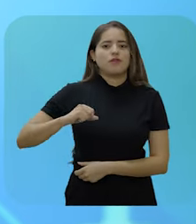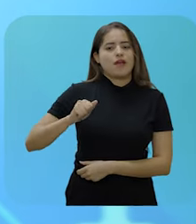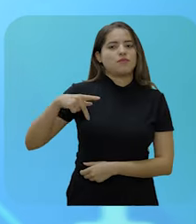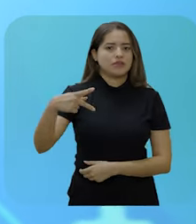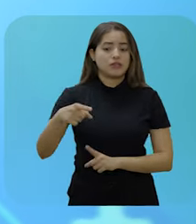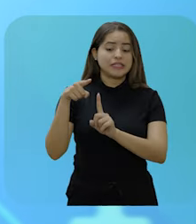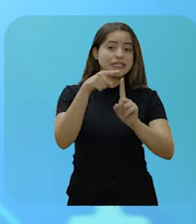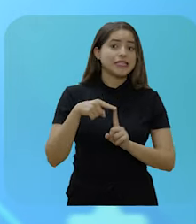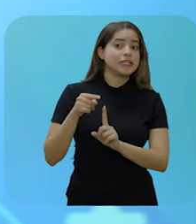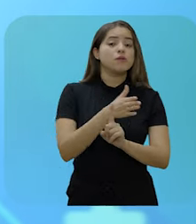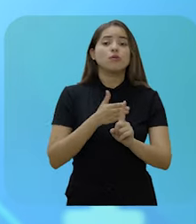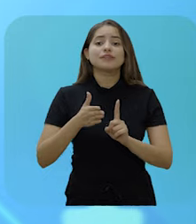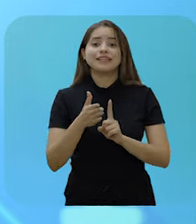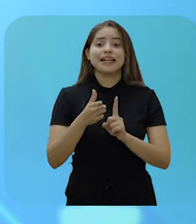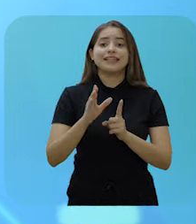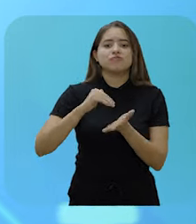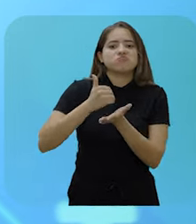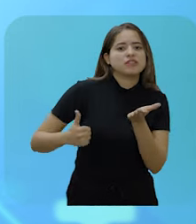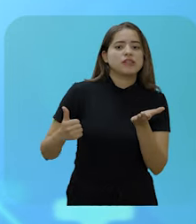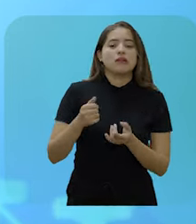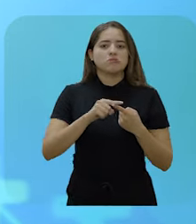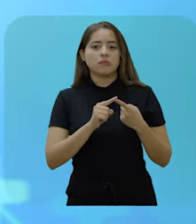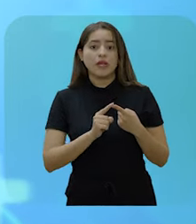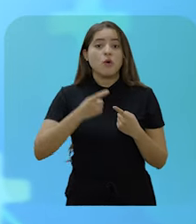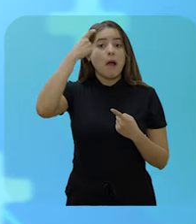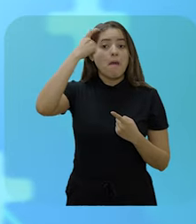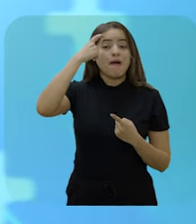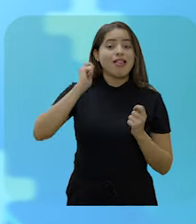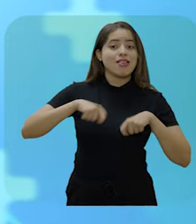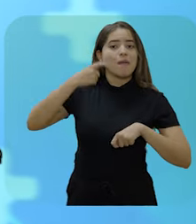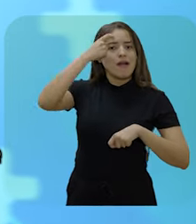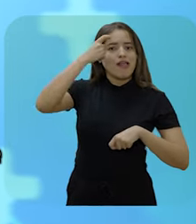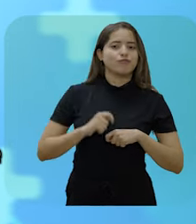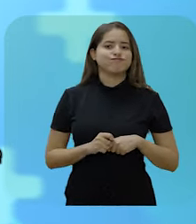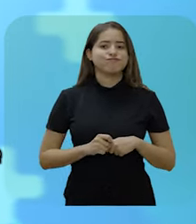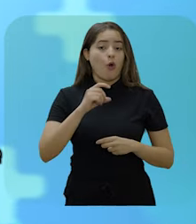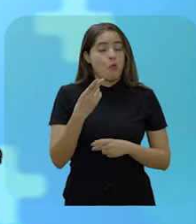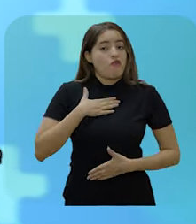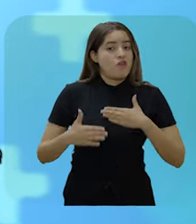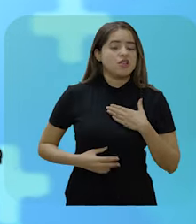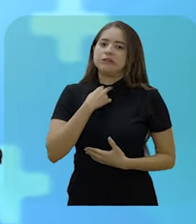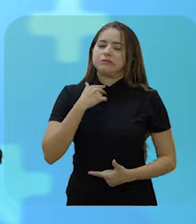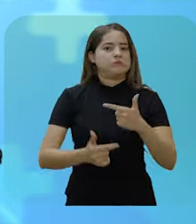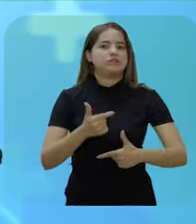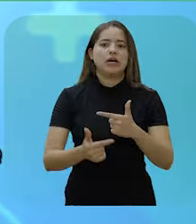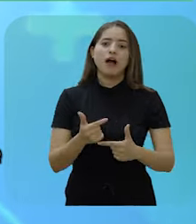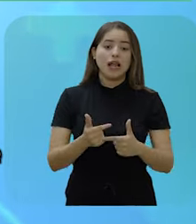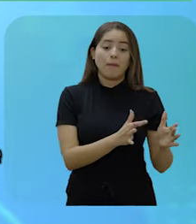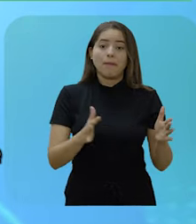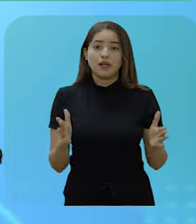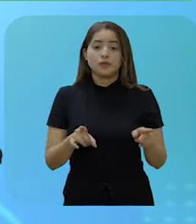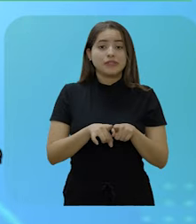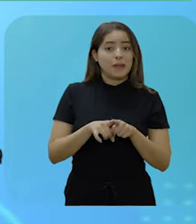seguintes modalidades de aposentadoria. A aposentadoria por invalidez, a aposentadoria por incapacidade permanente